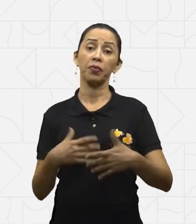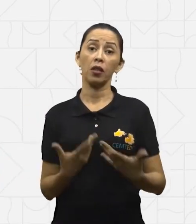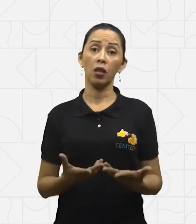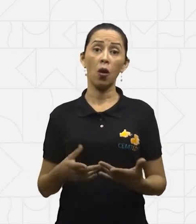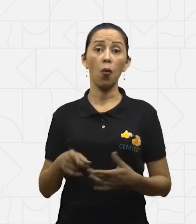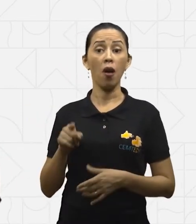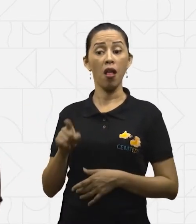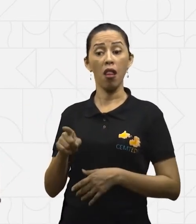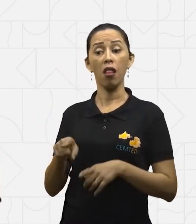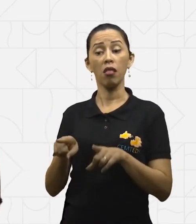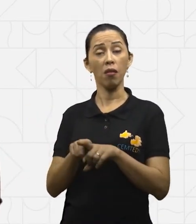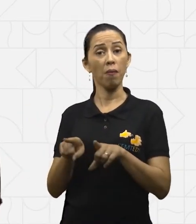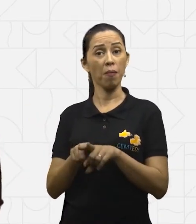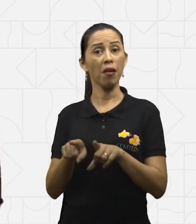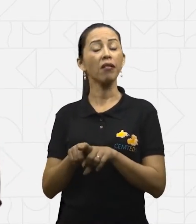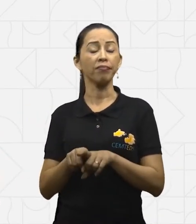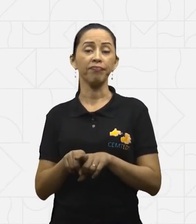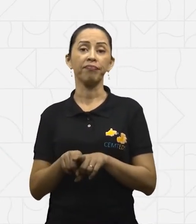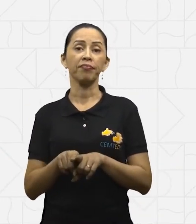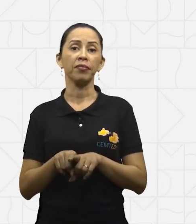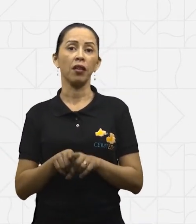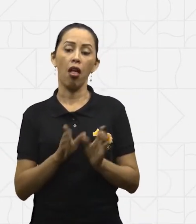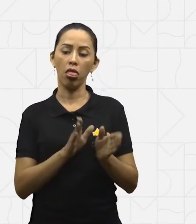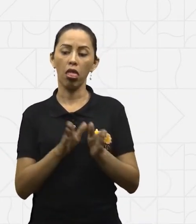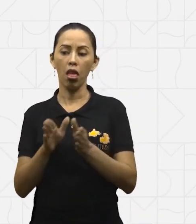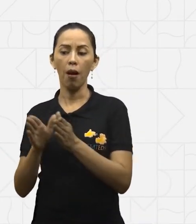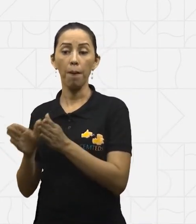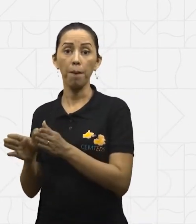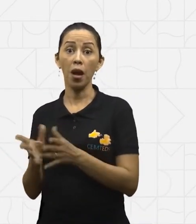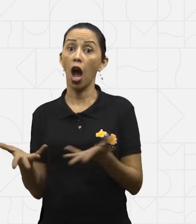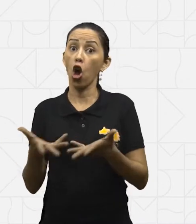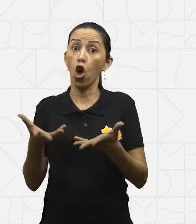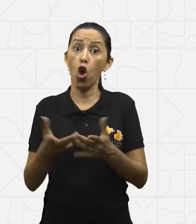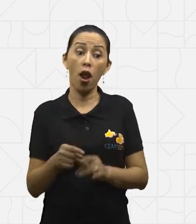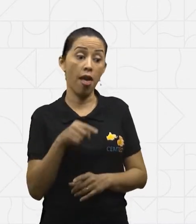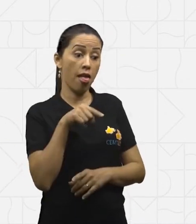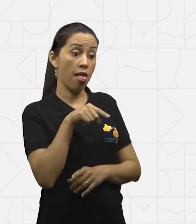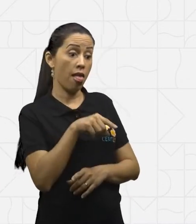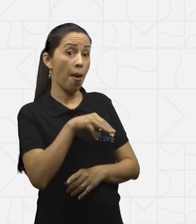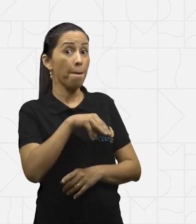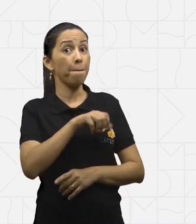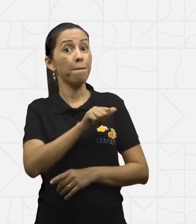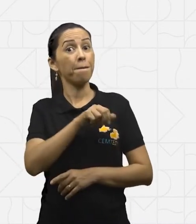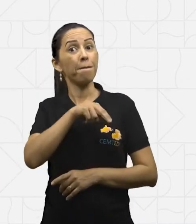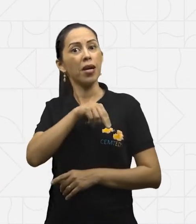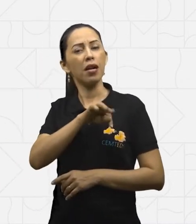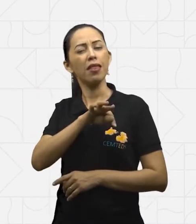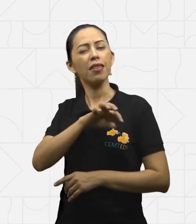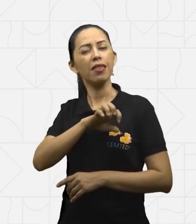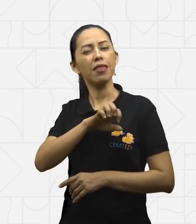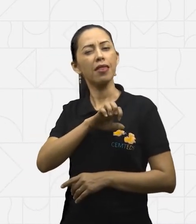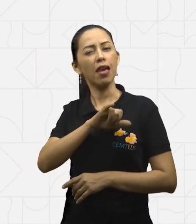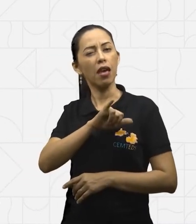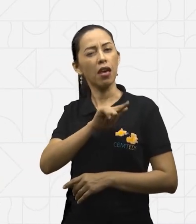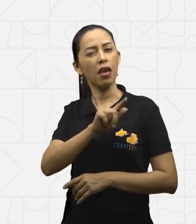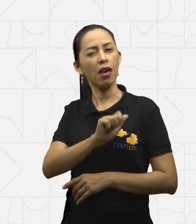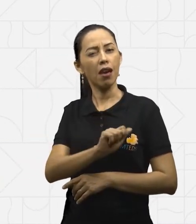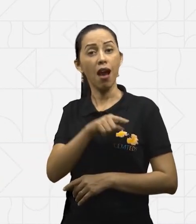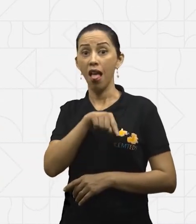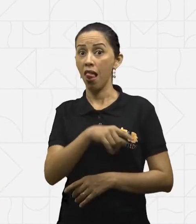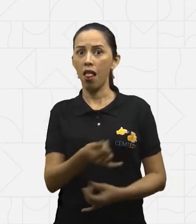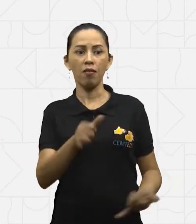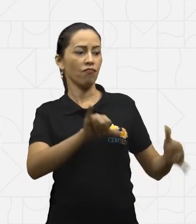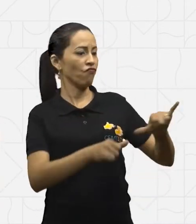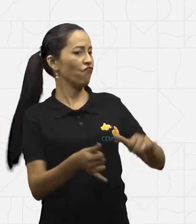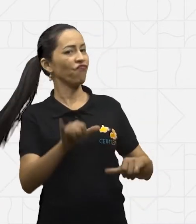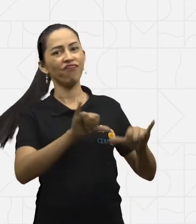A manteiga, ela não é um produto que tem a adição de compostos químicos quando ela é produzida. Ela é o leite que é